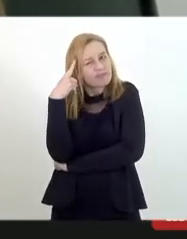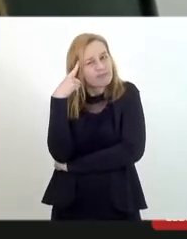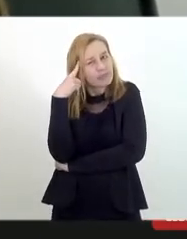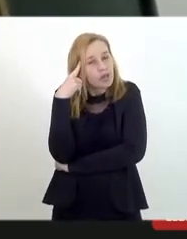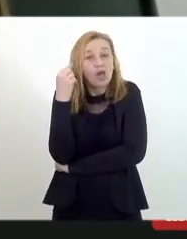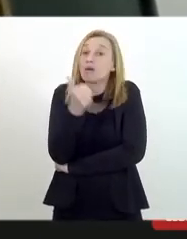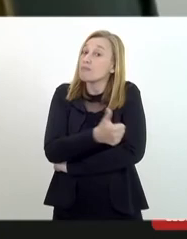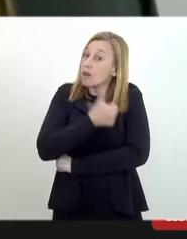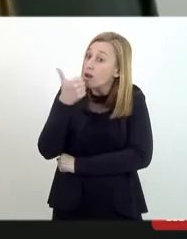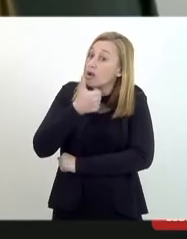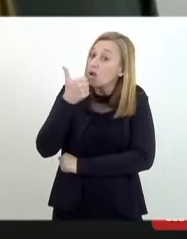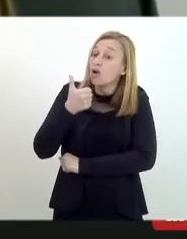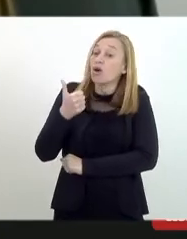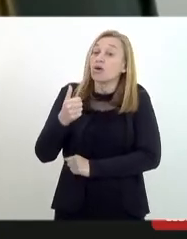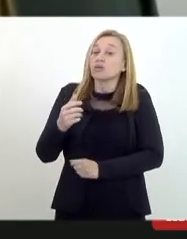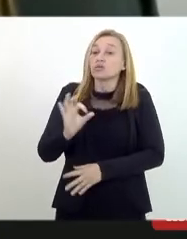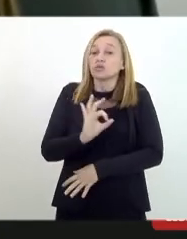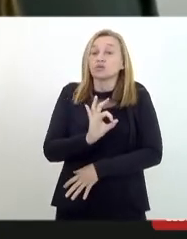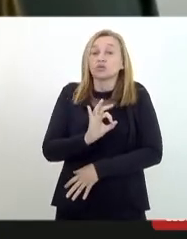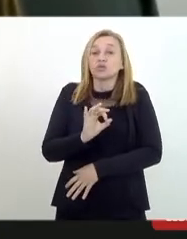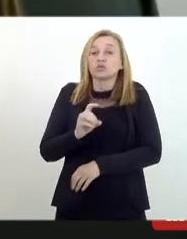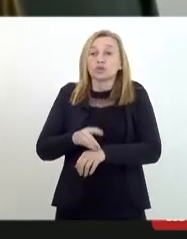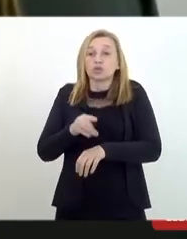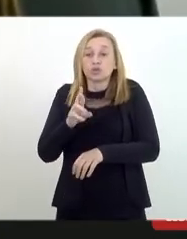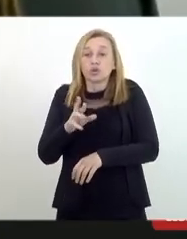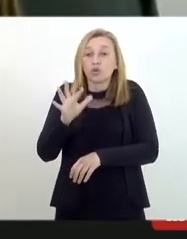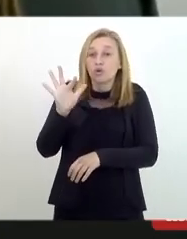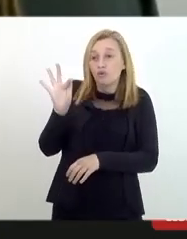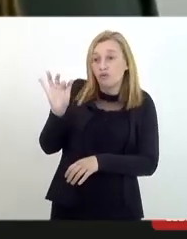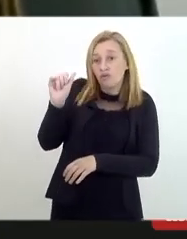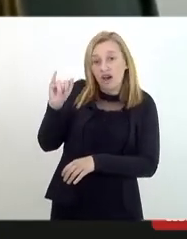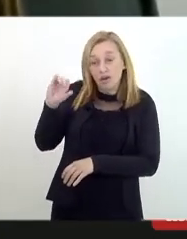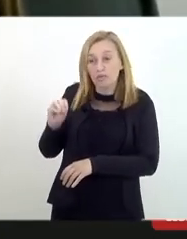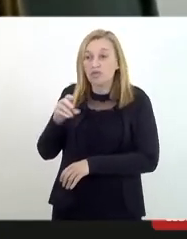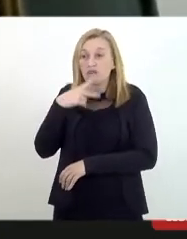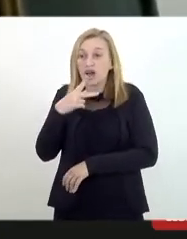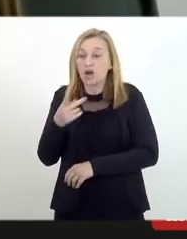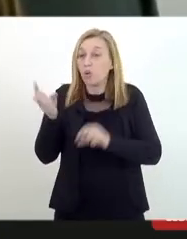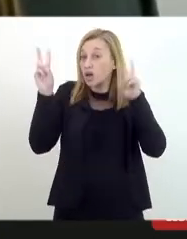o doutor Fábio traz aqui a questão